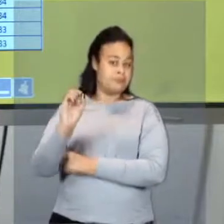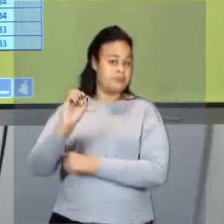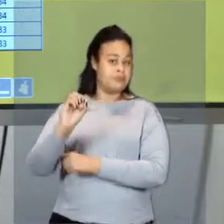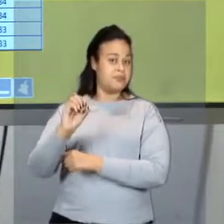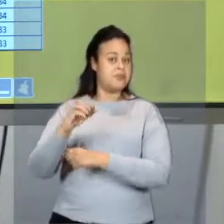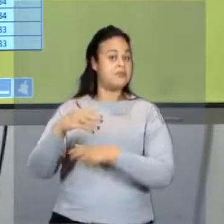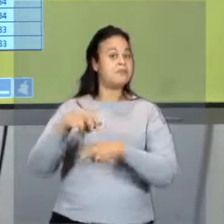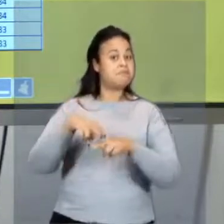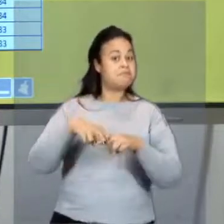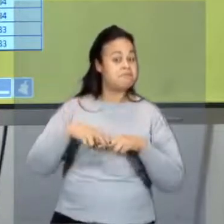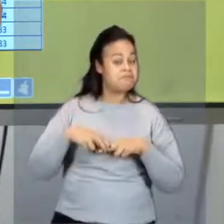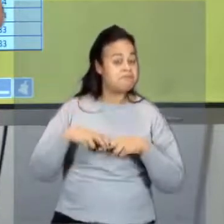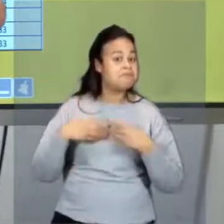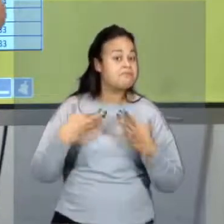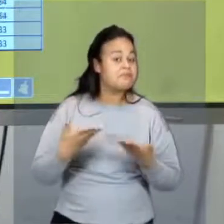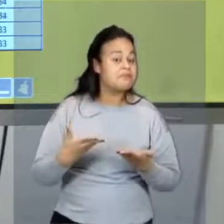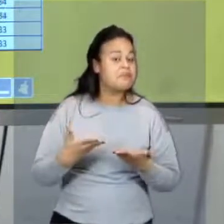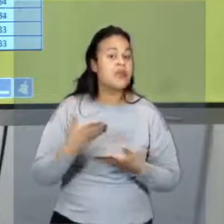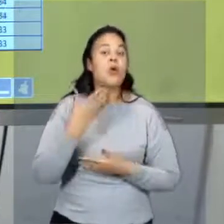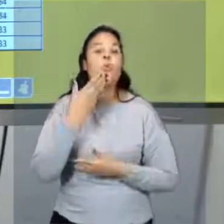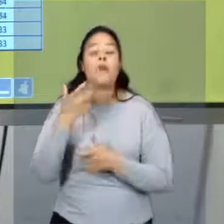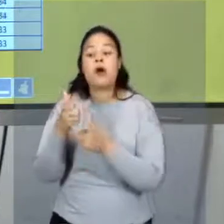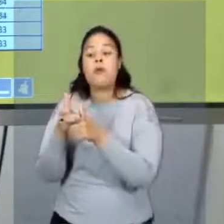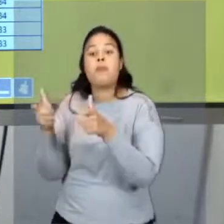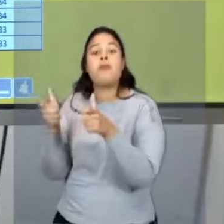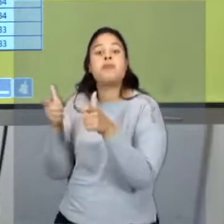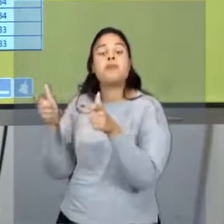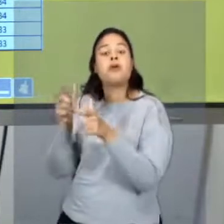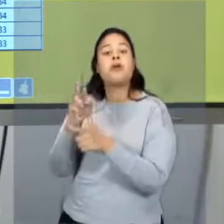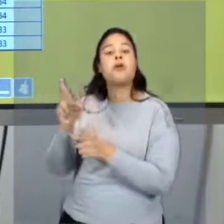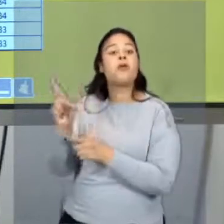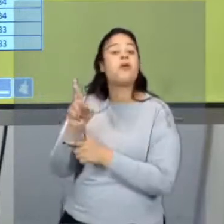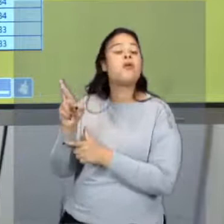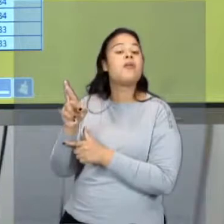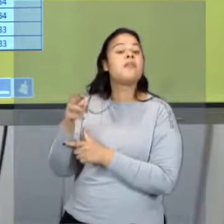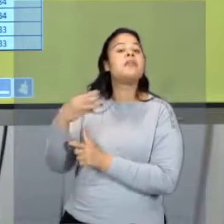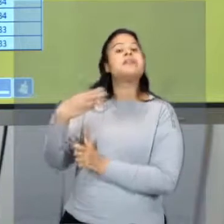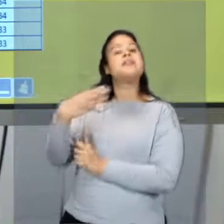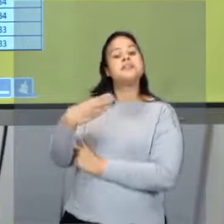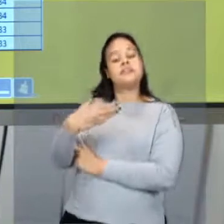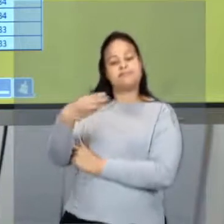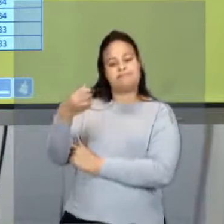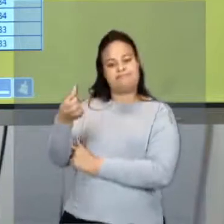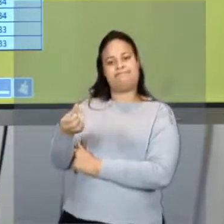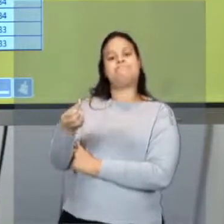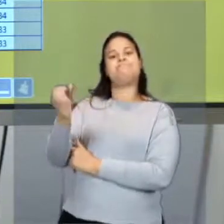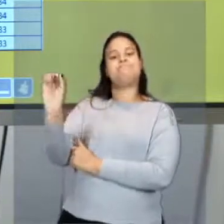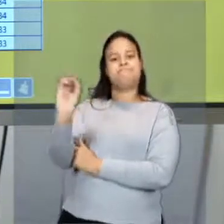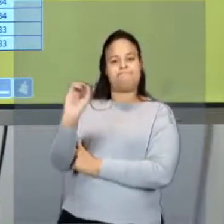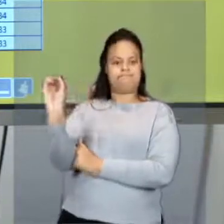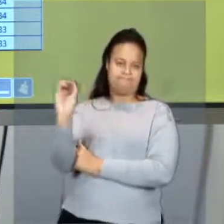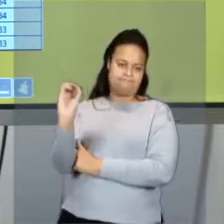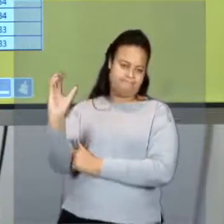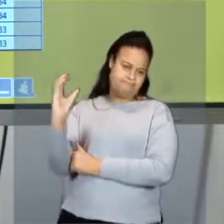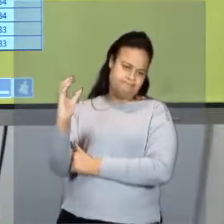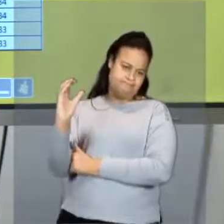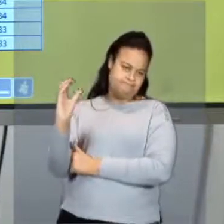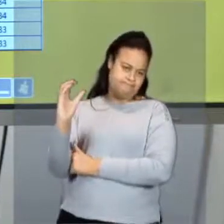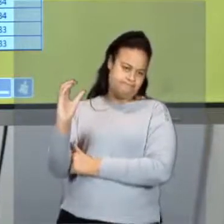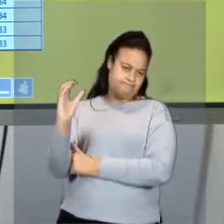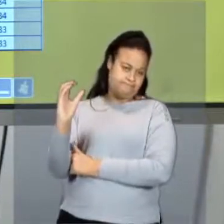em Roraima, qual que foi a maior temperatura? 36 graus Celsius.